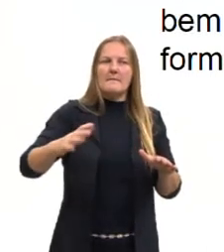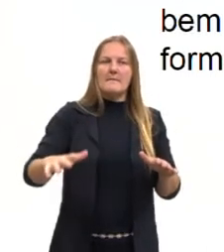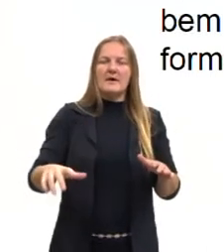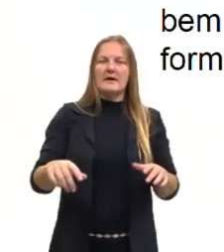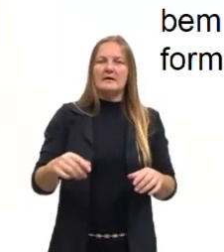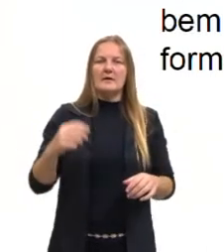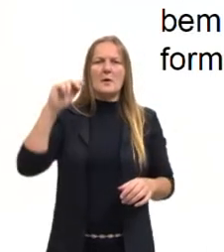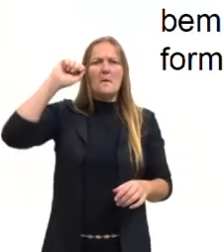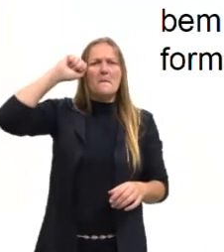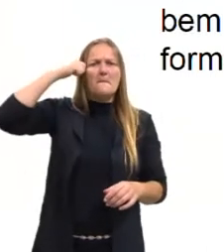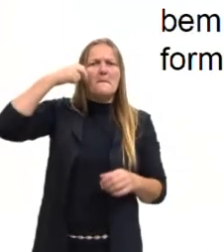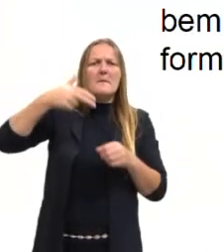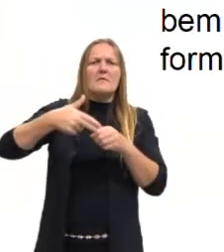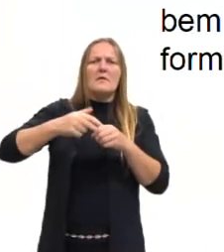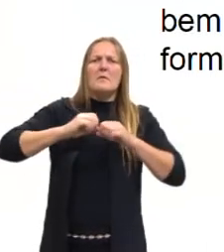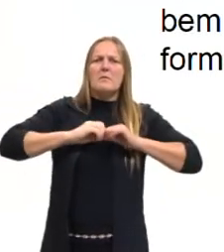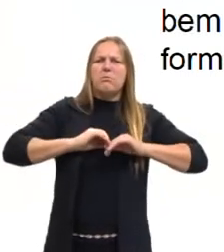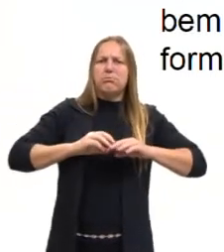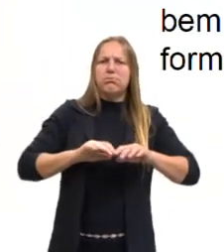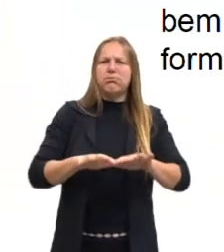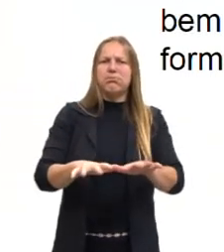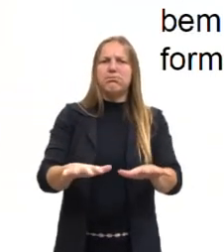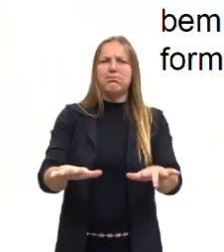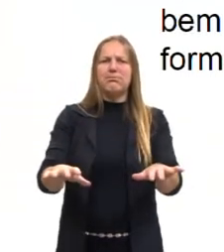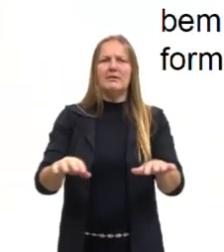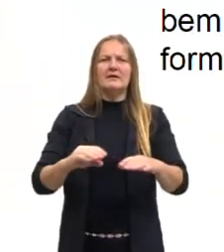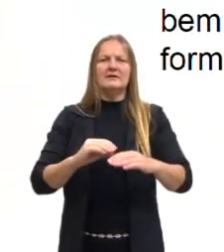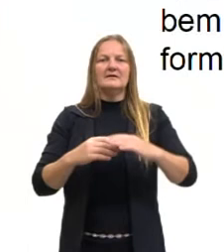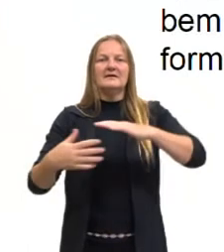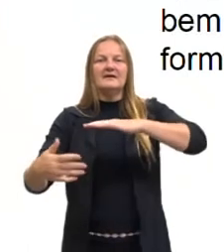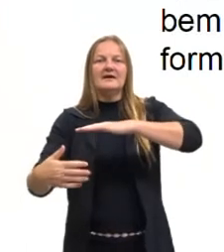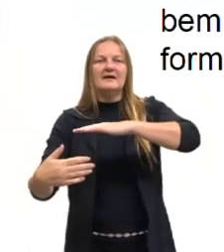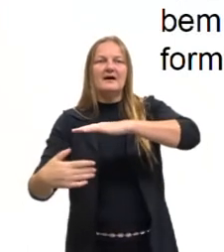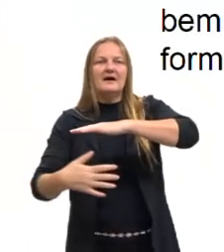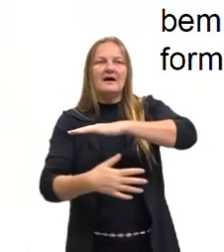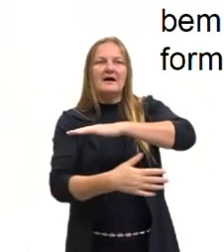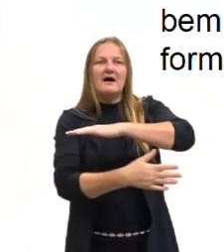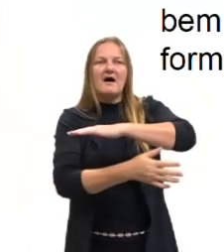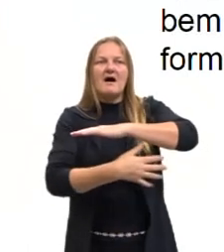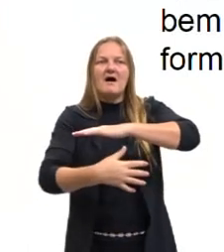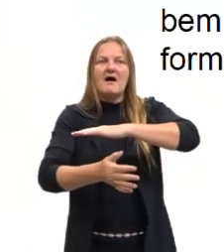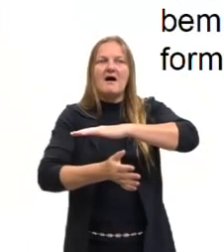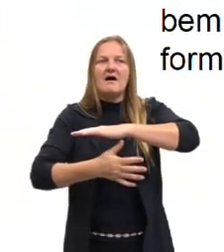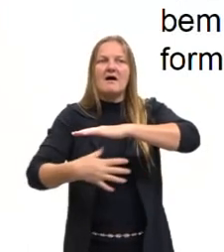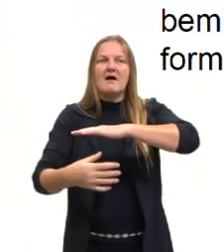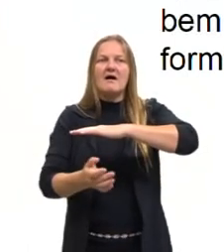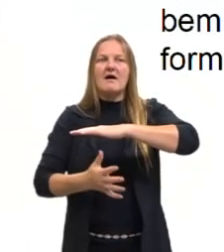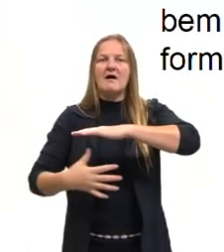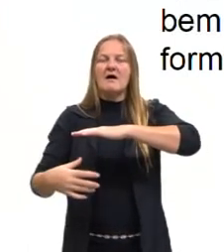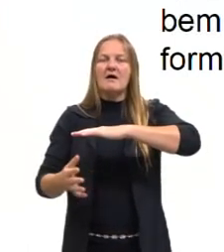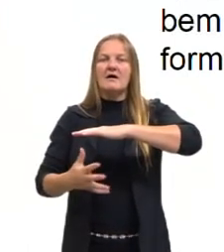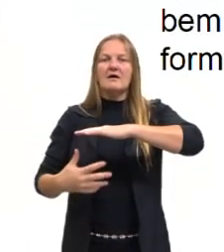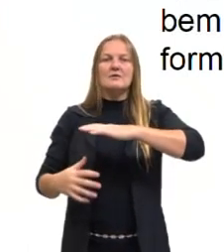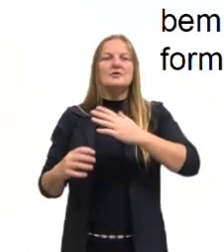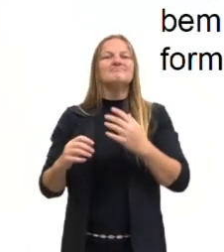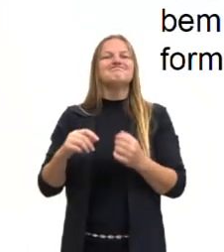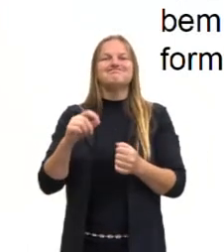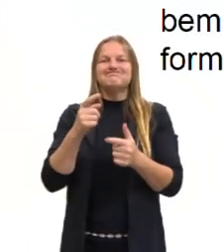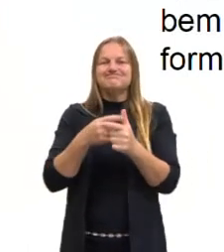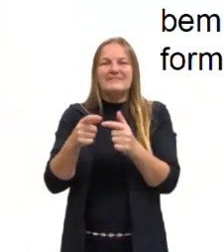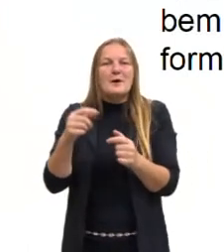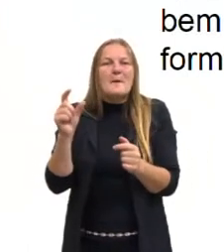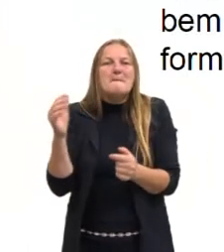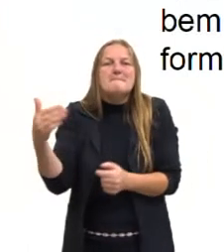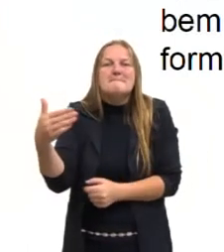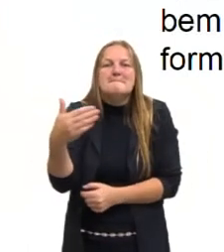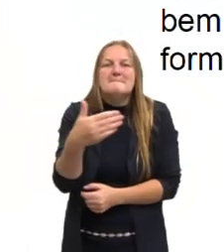derramado o petróleo. Porque destruindo as algas, é como se fosse um efeito em cadeia, um efeito dominó, né? Os pequenos peixes